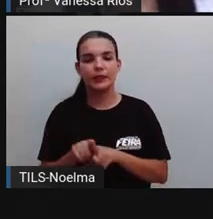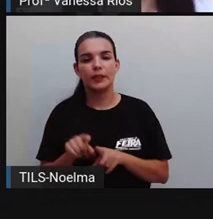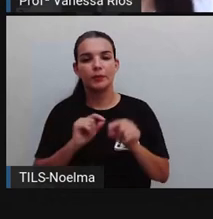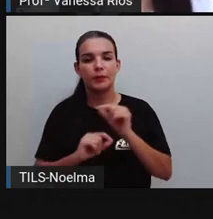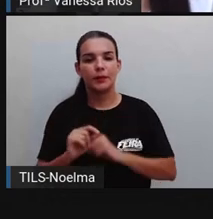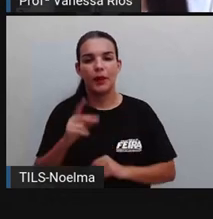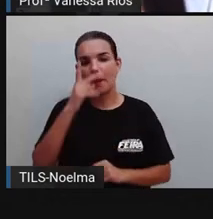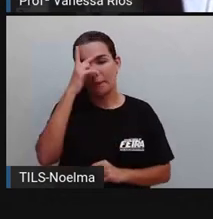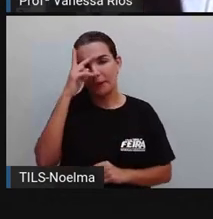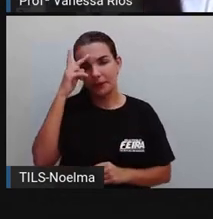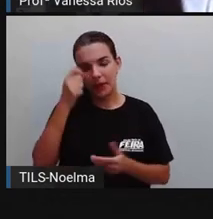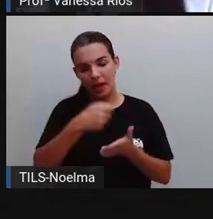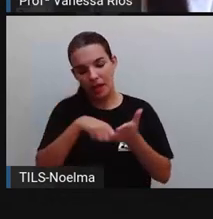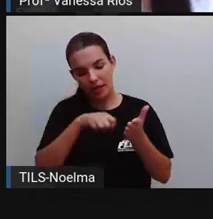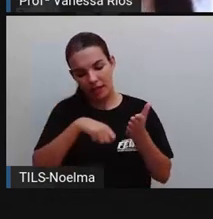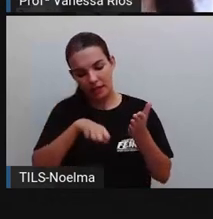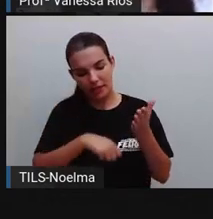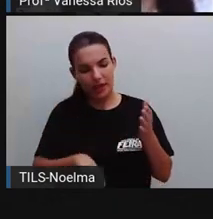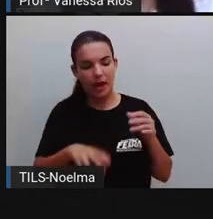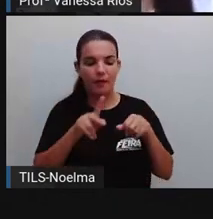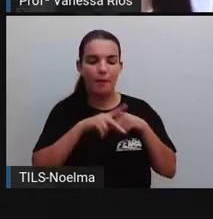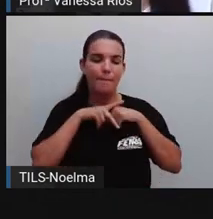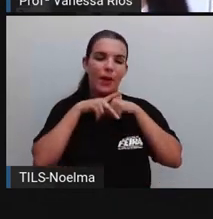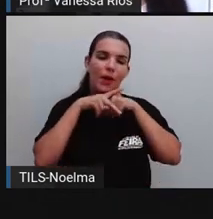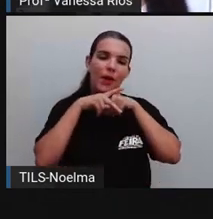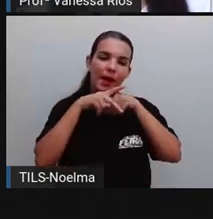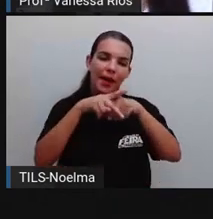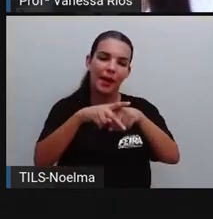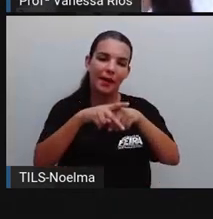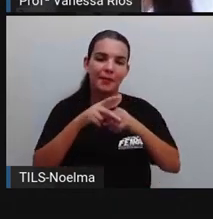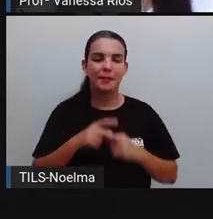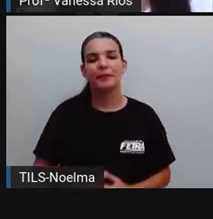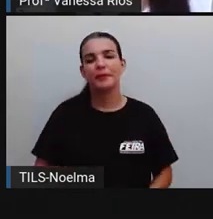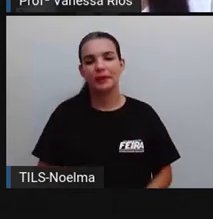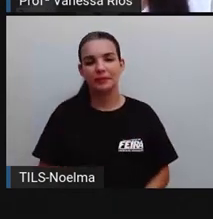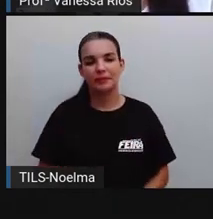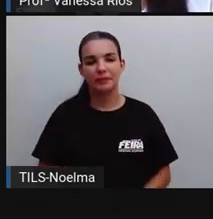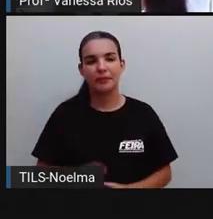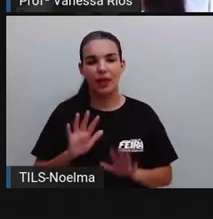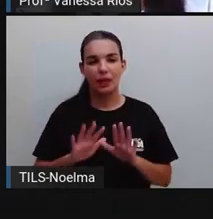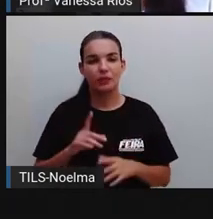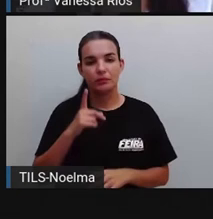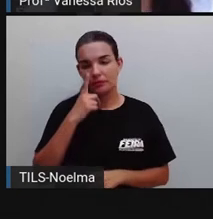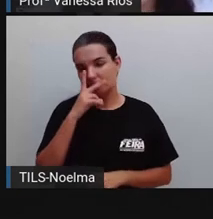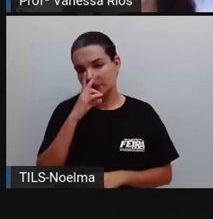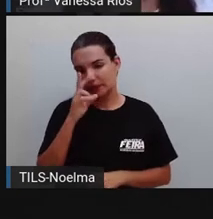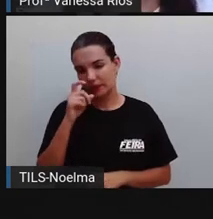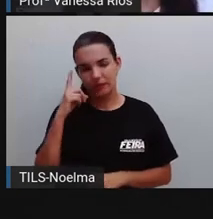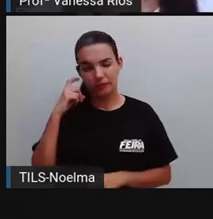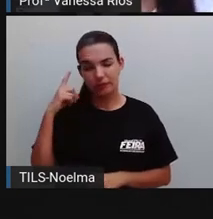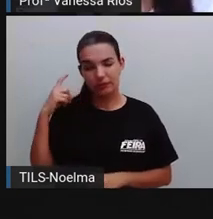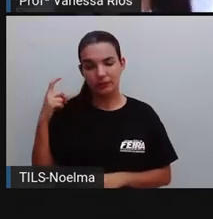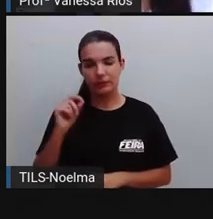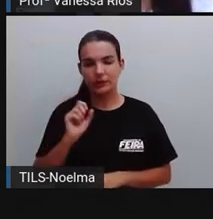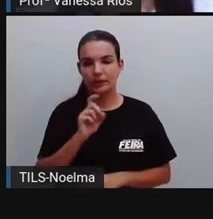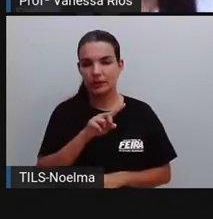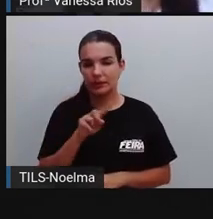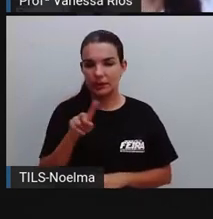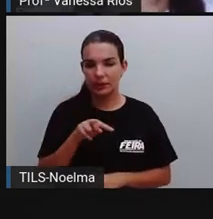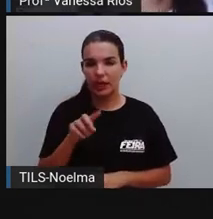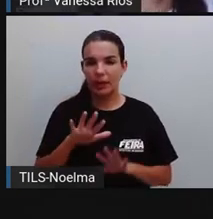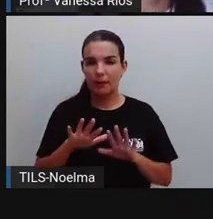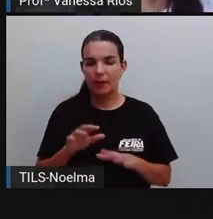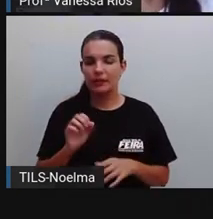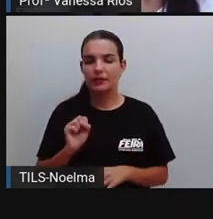parecer aí com o som do S, de ter essa comparação com o som aí do Z, a letra S é